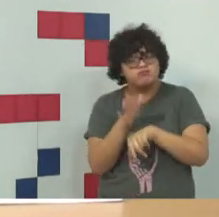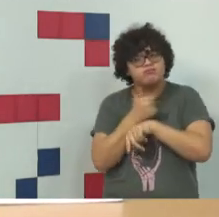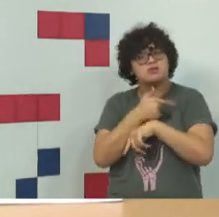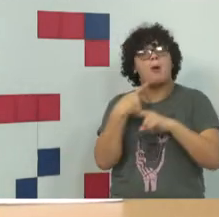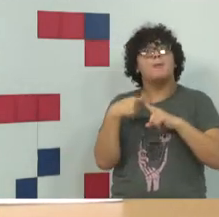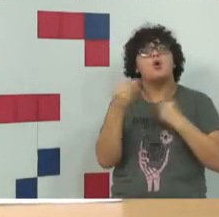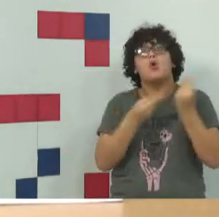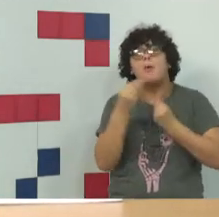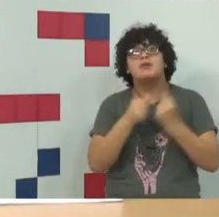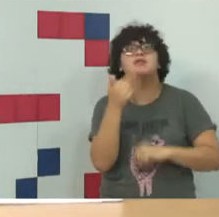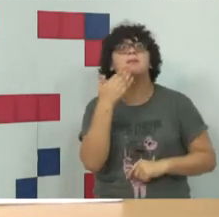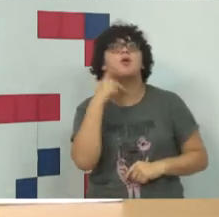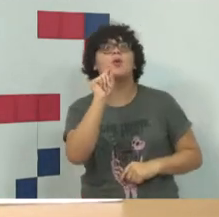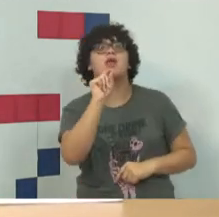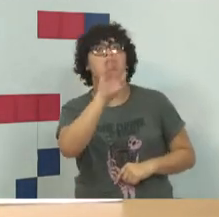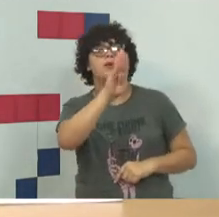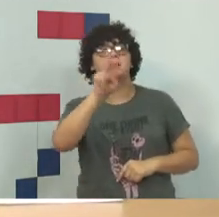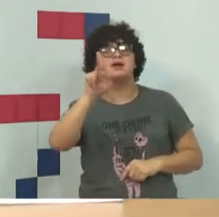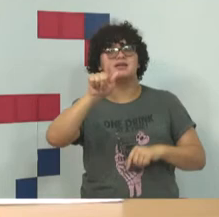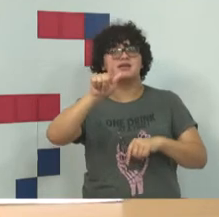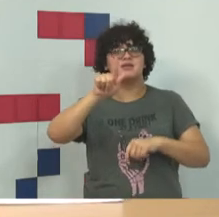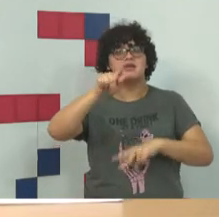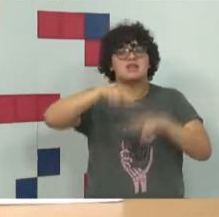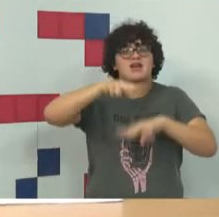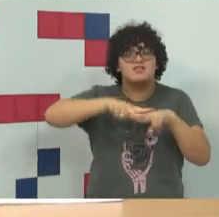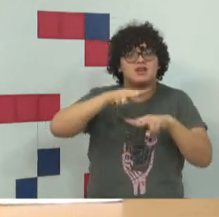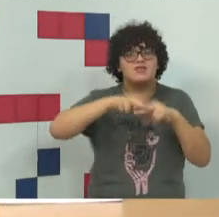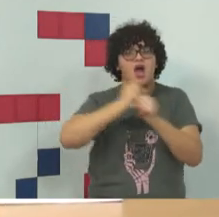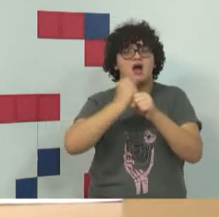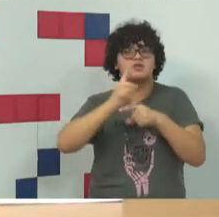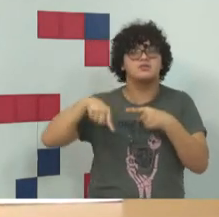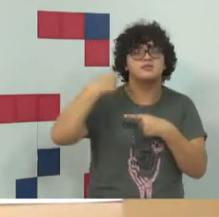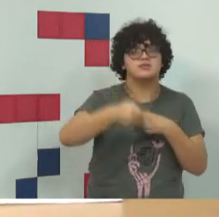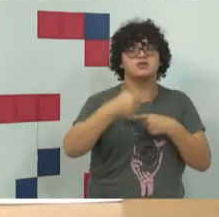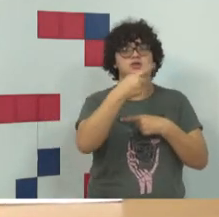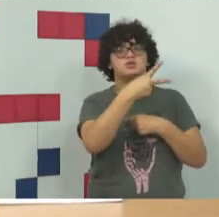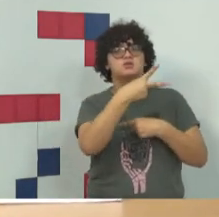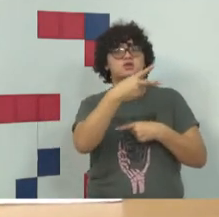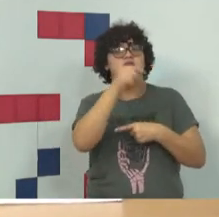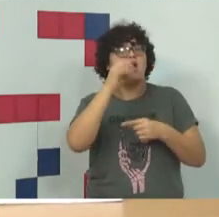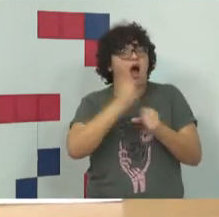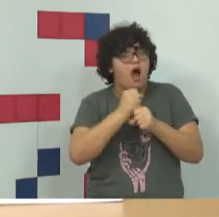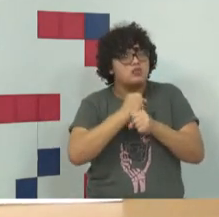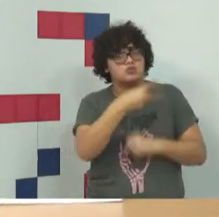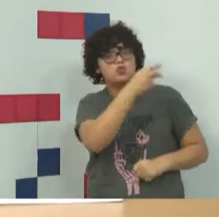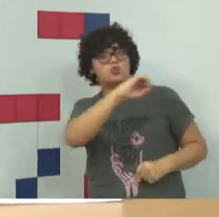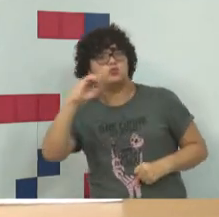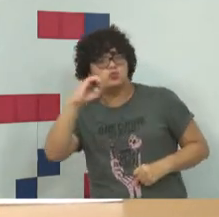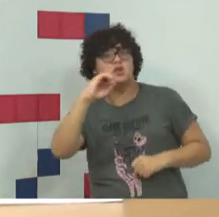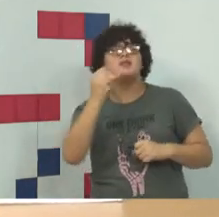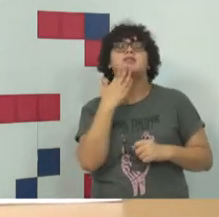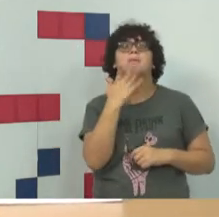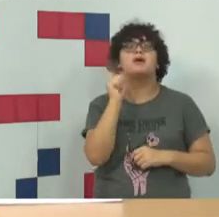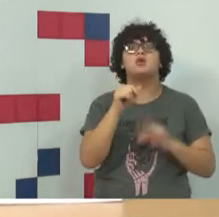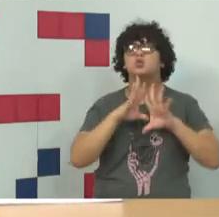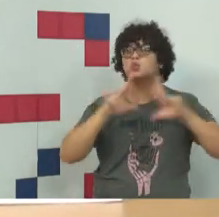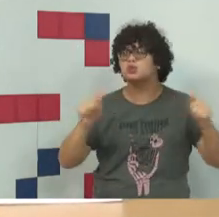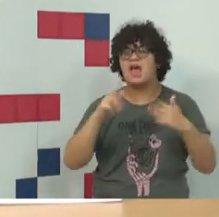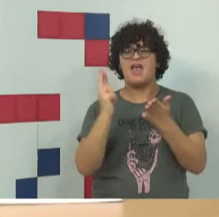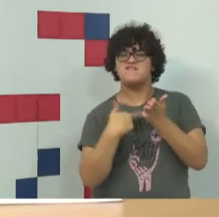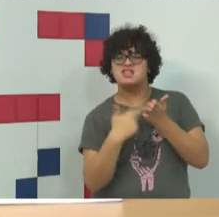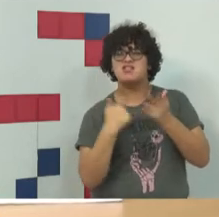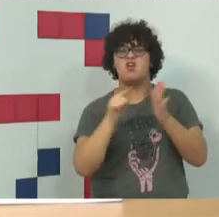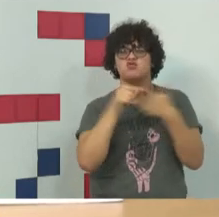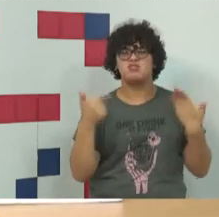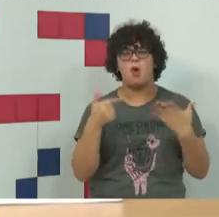evento chamado bug do milênio, que ia acontecer no ano seguinte, todo mundo só falava nisso, saiu em todas as revistas e jornais,